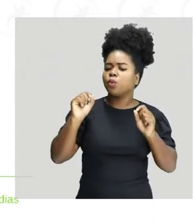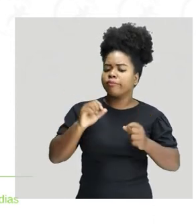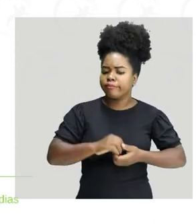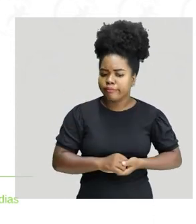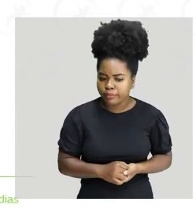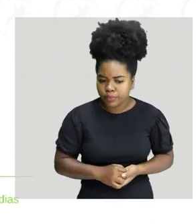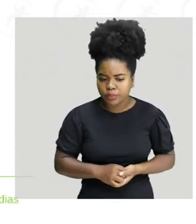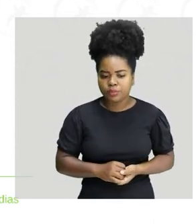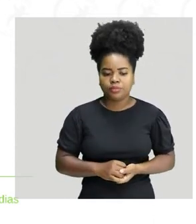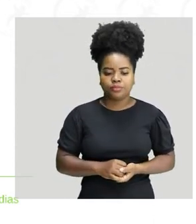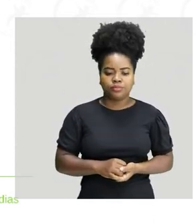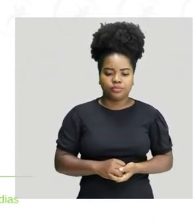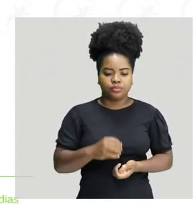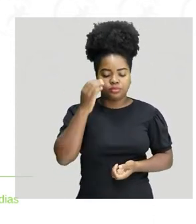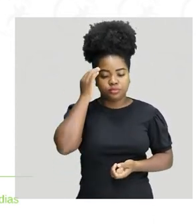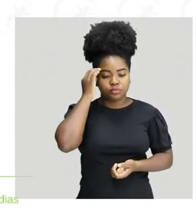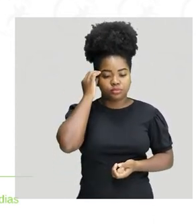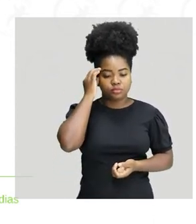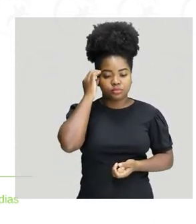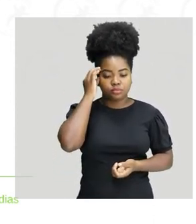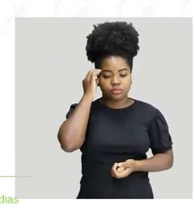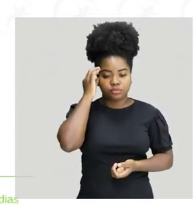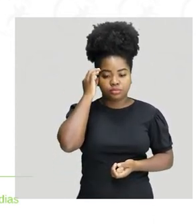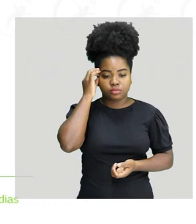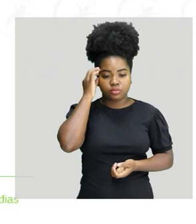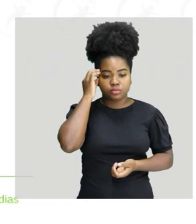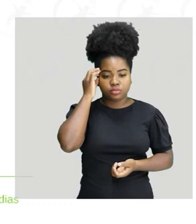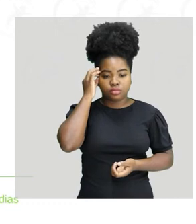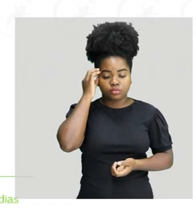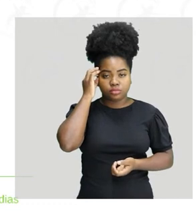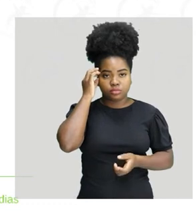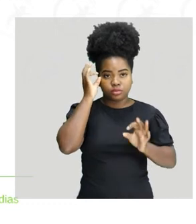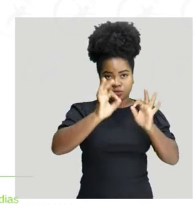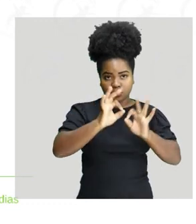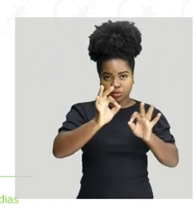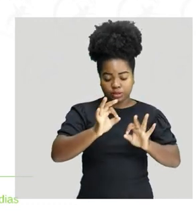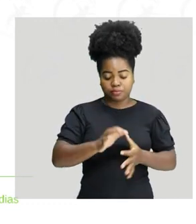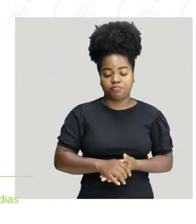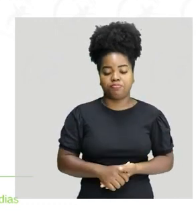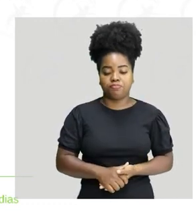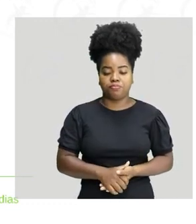Vamos lá. Então, eu vou fazer aqui do lado do timbre, acho que bem que dá para fazer.